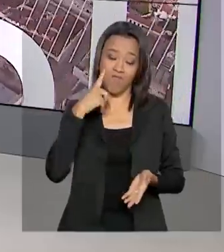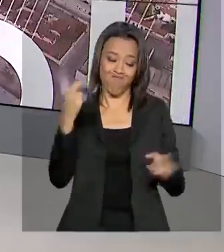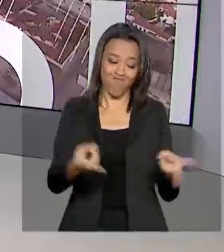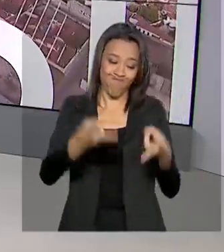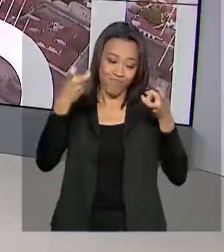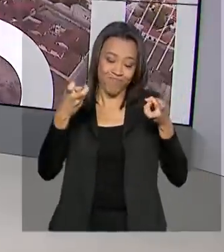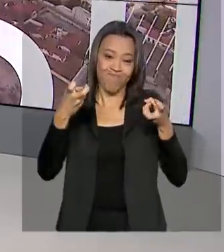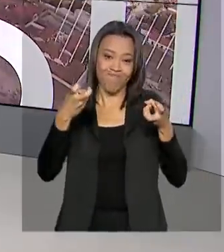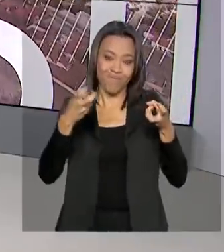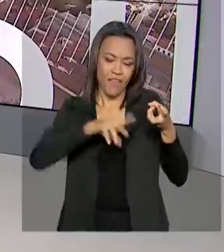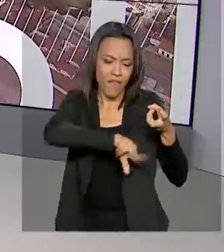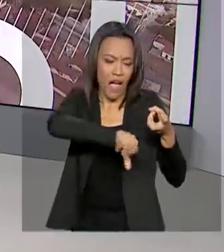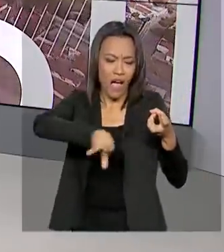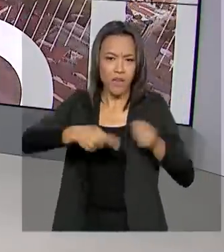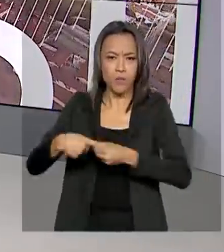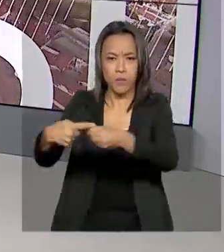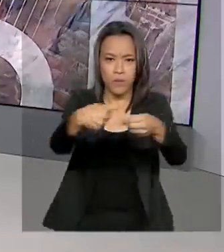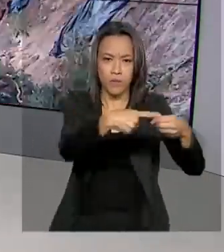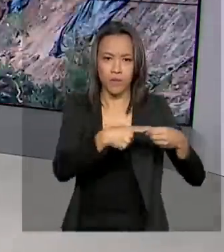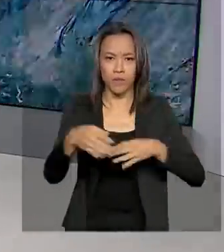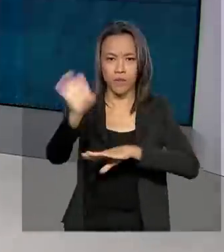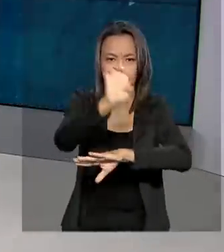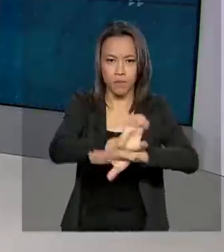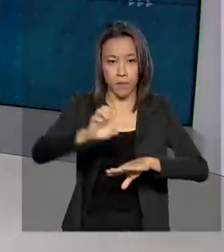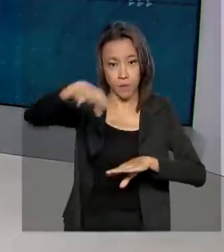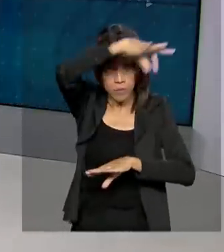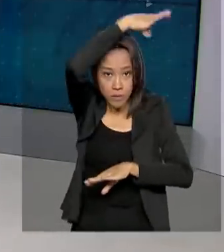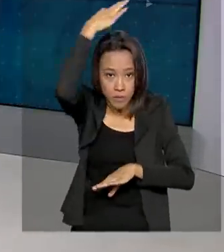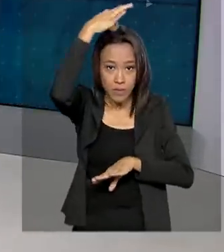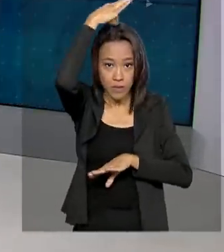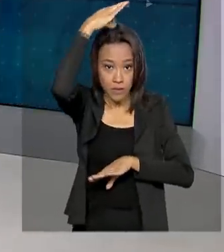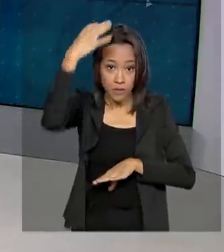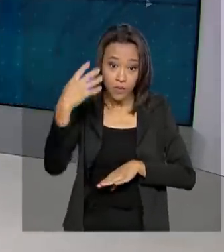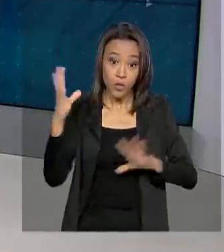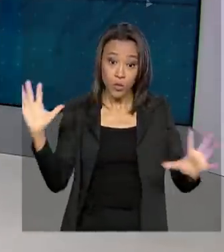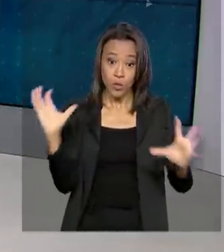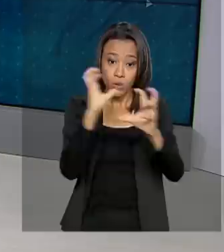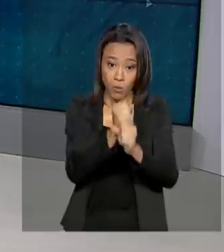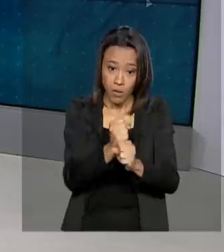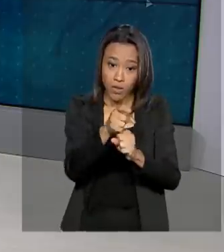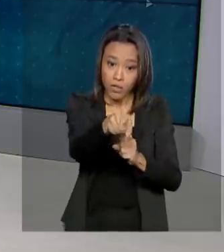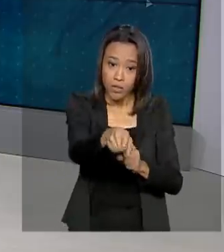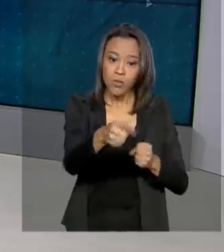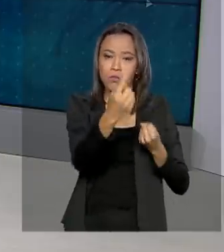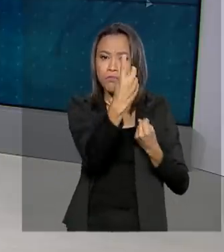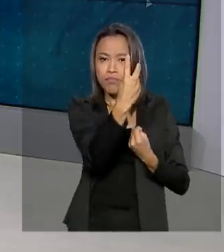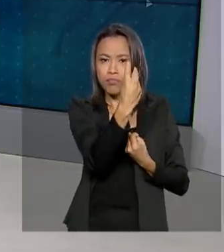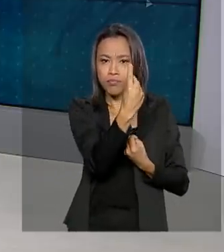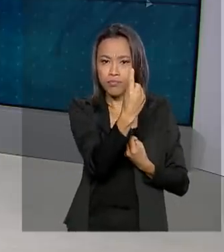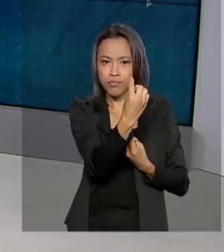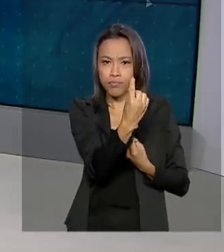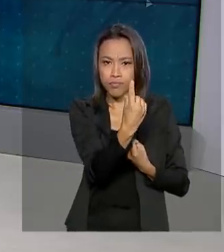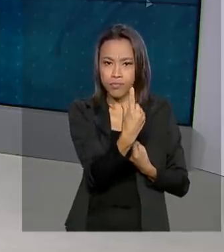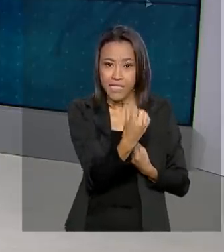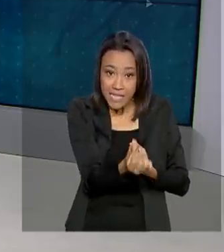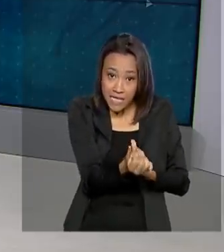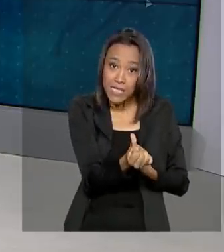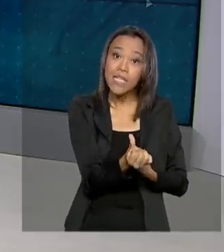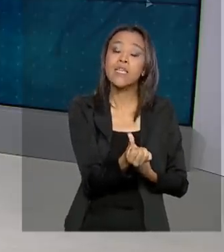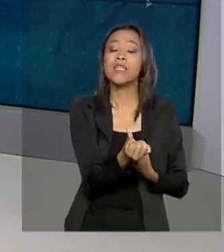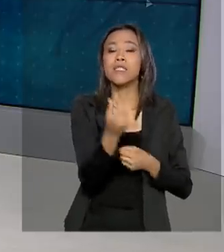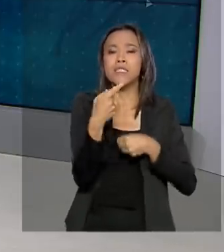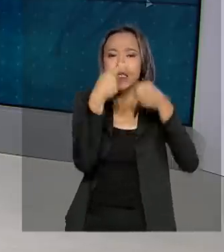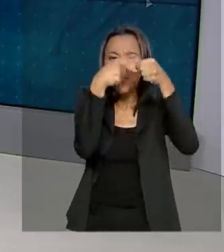emergência em vários municípios do Espírito Santo. No total, são esses 16 municípios aí do Espírito Santo